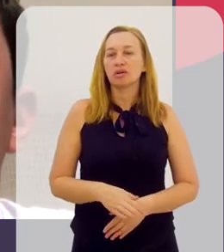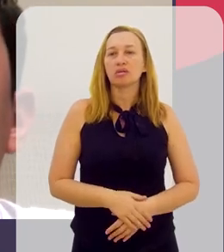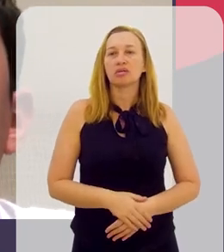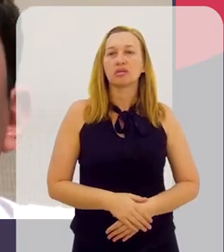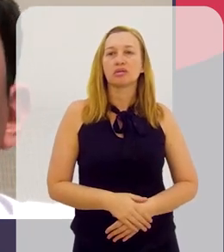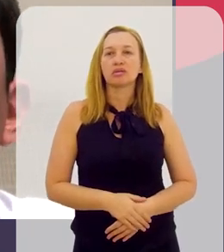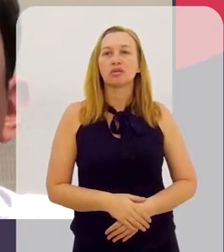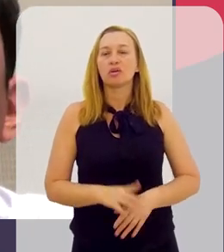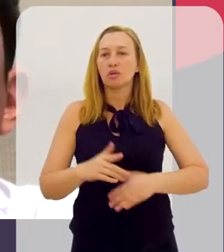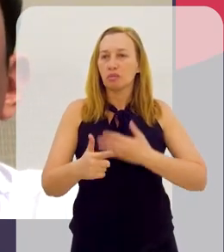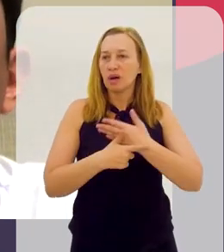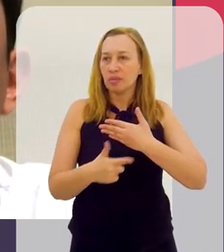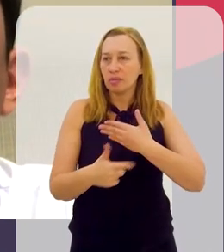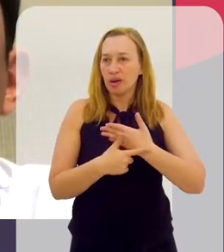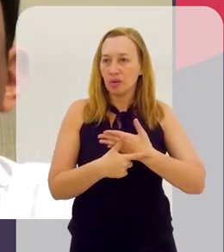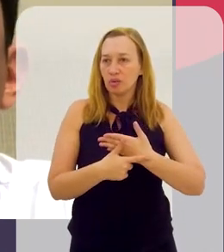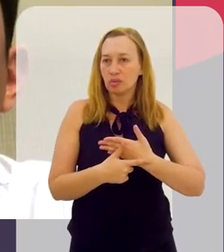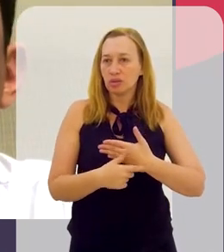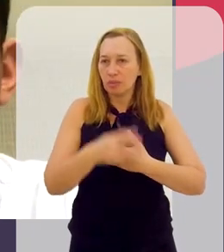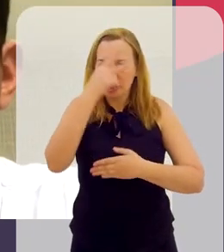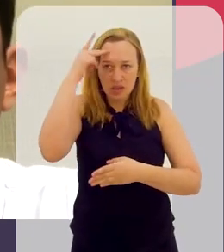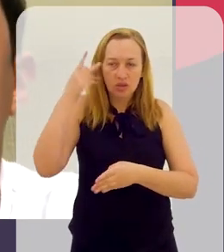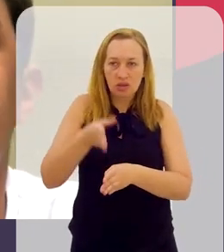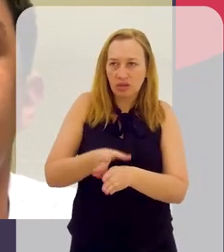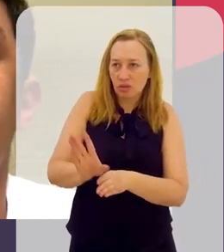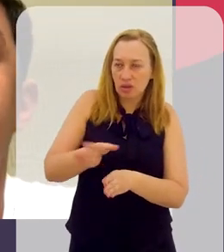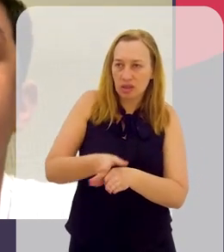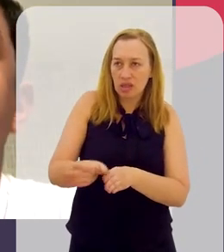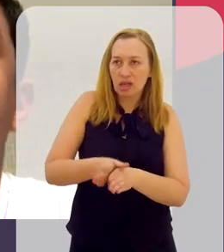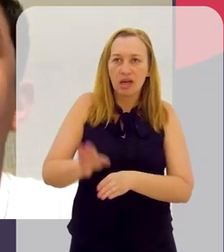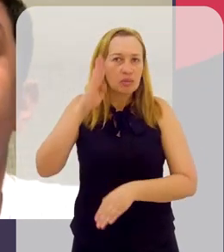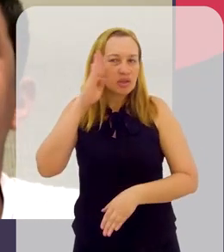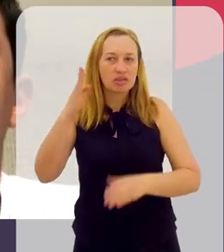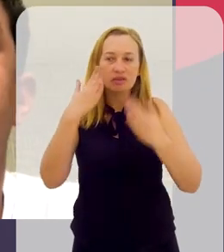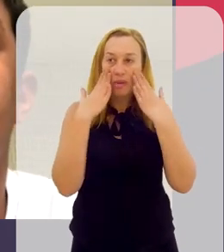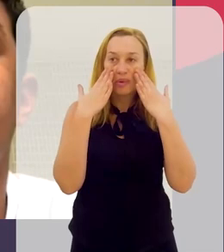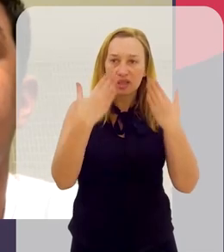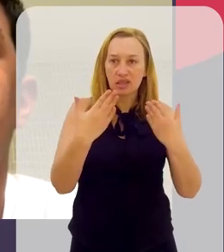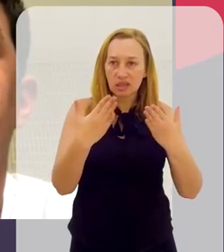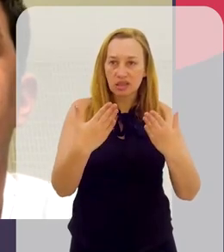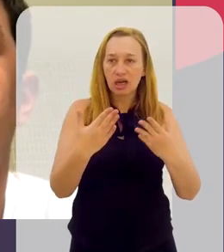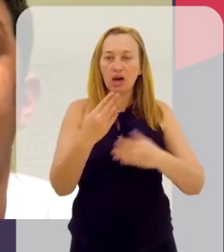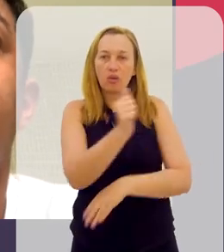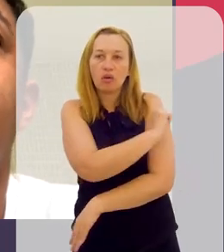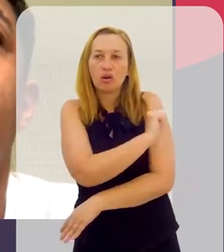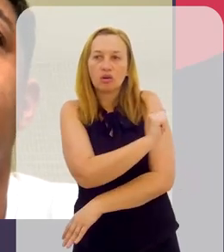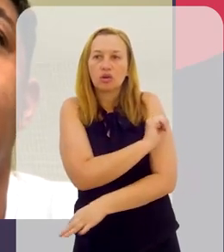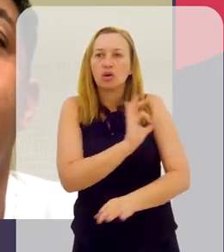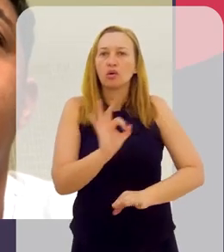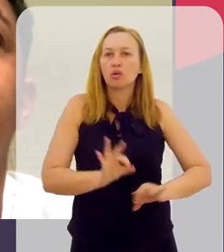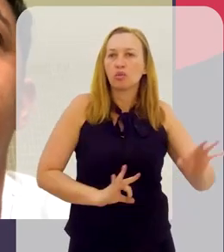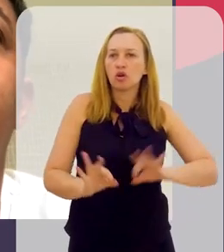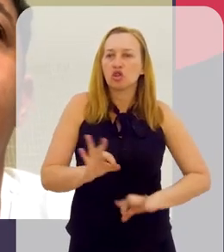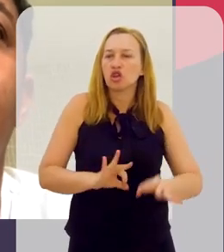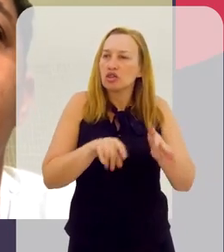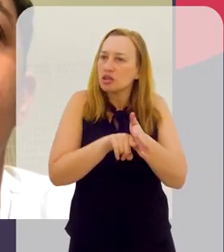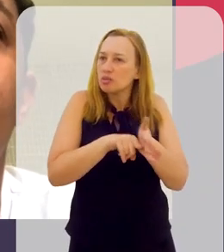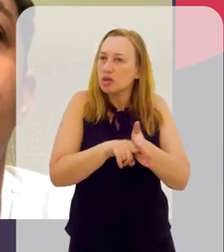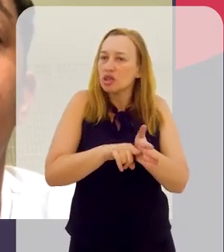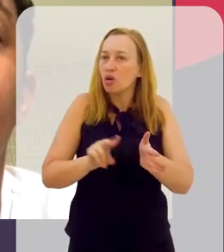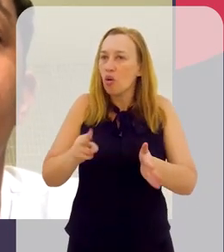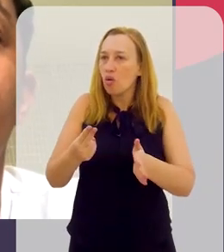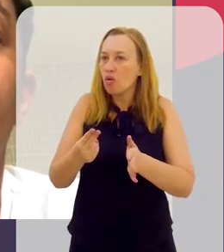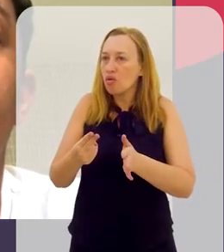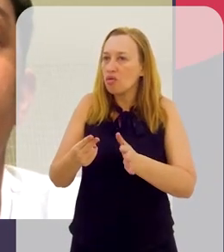fundamental. Ele é que vai apresentar ao aluno um projeto de pesquisa, ou vai